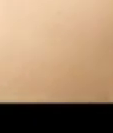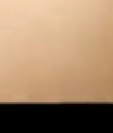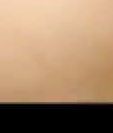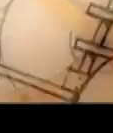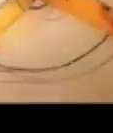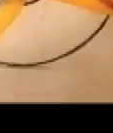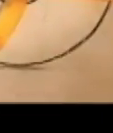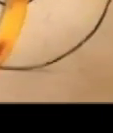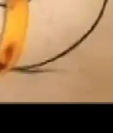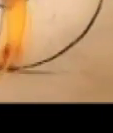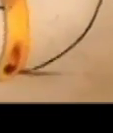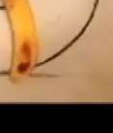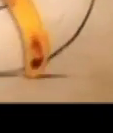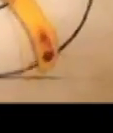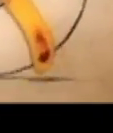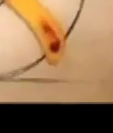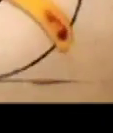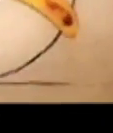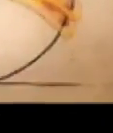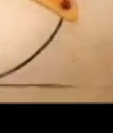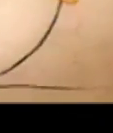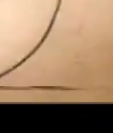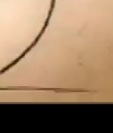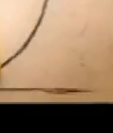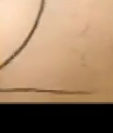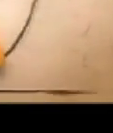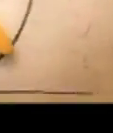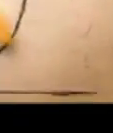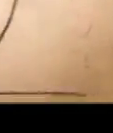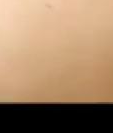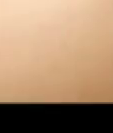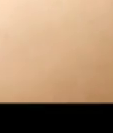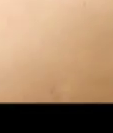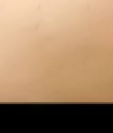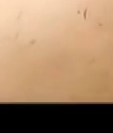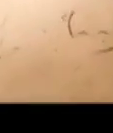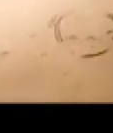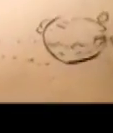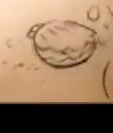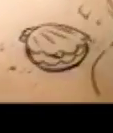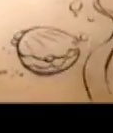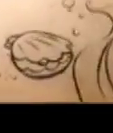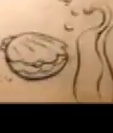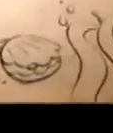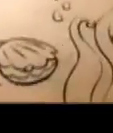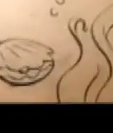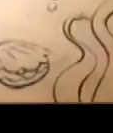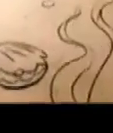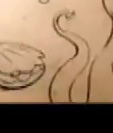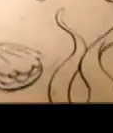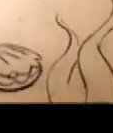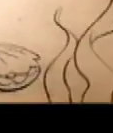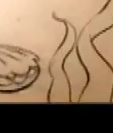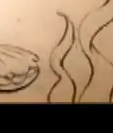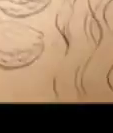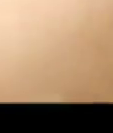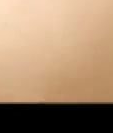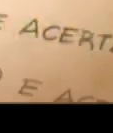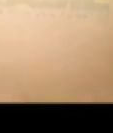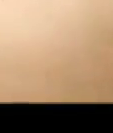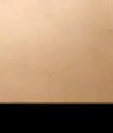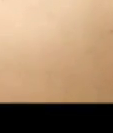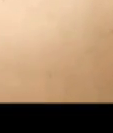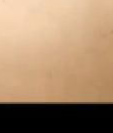todo o lixo seco. Isso facilita o trabalho dos catadores, gera empregos e poupa recursos naturais. Mude de atitude,